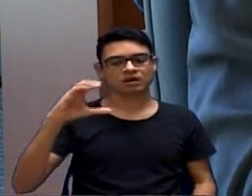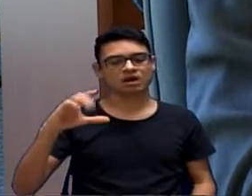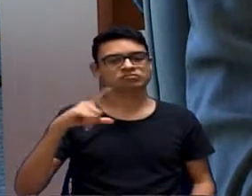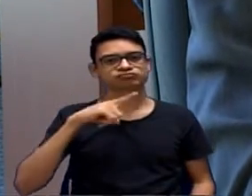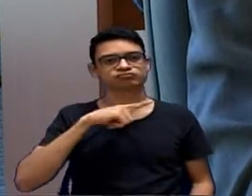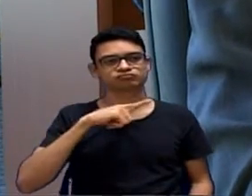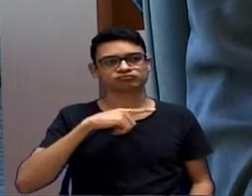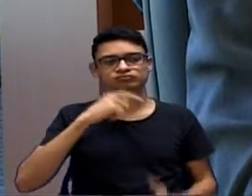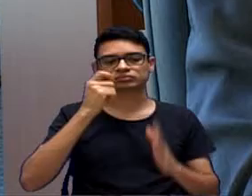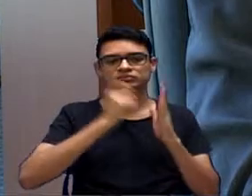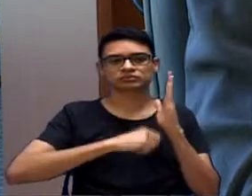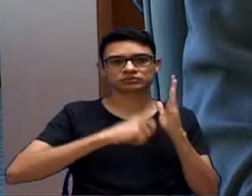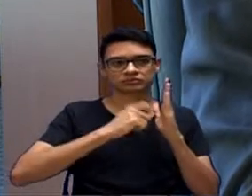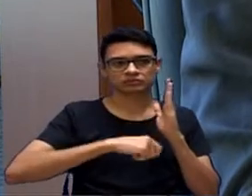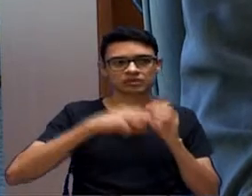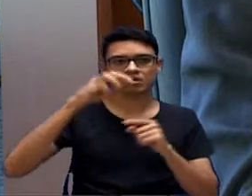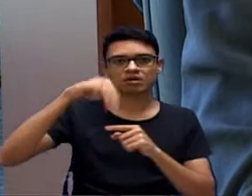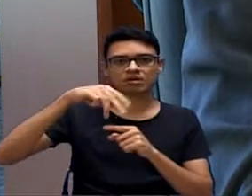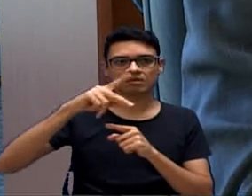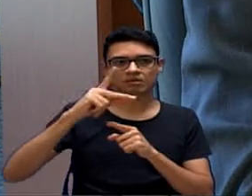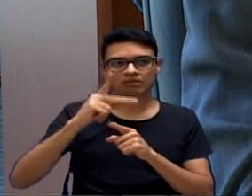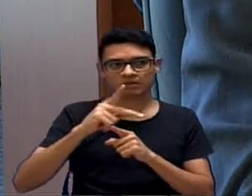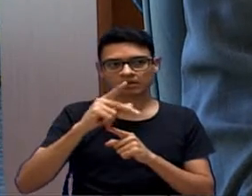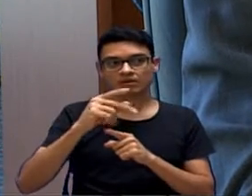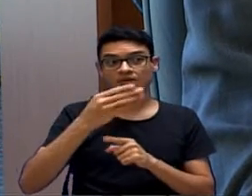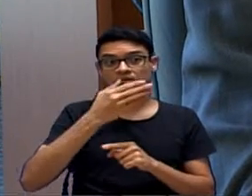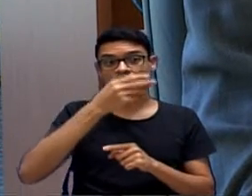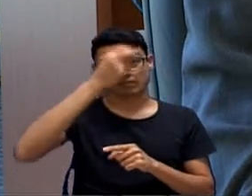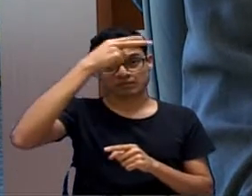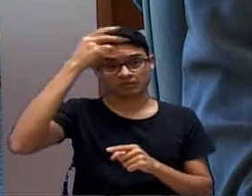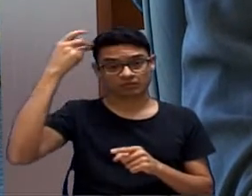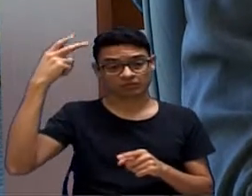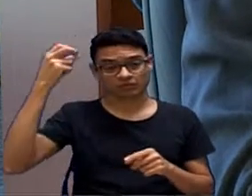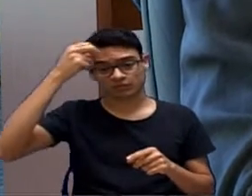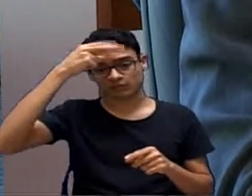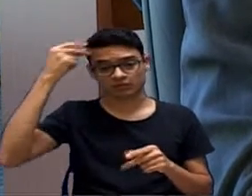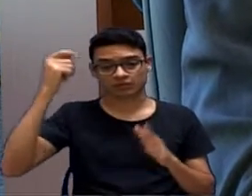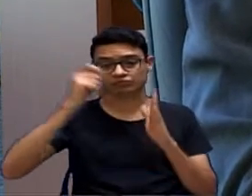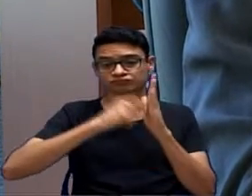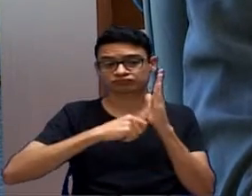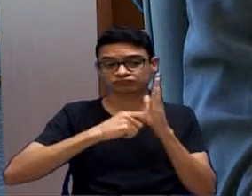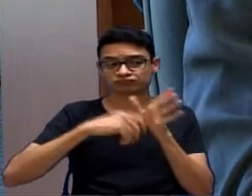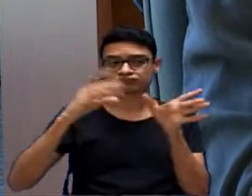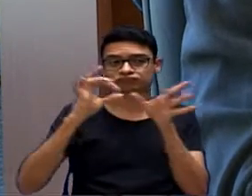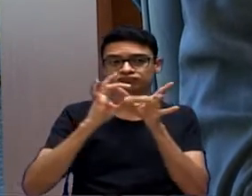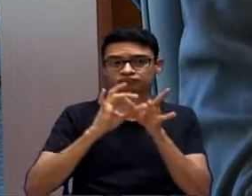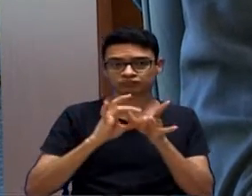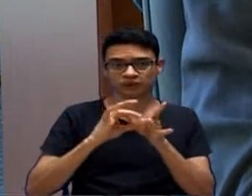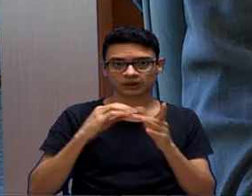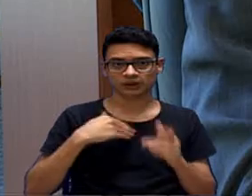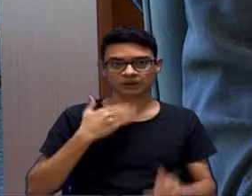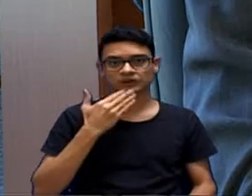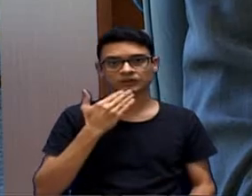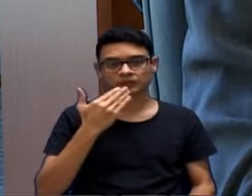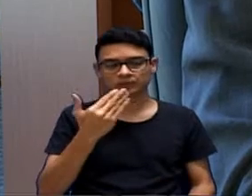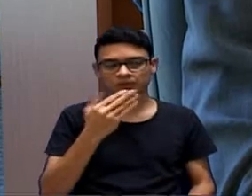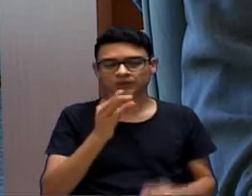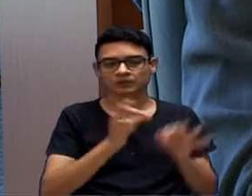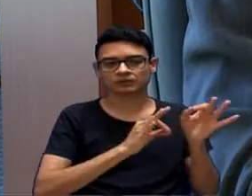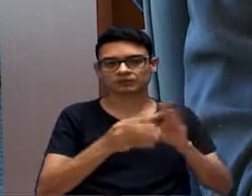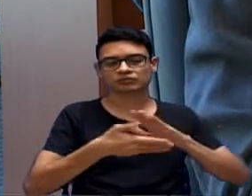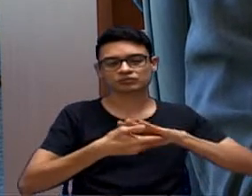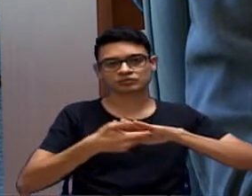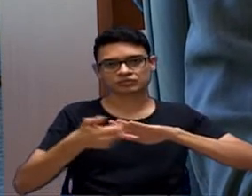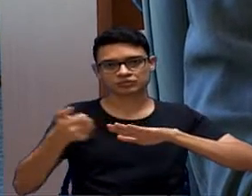que foi assinado entre o Ministério Público e a Prefeitura Municipal de Sorocaba, e eu estou solicitando a retirada do referido projeto